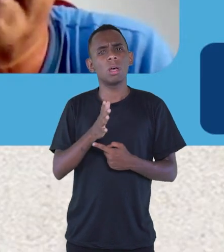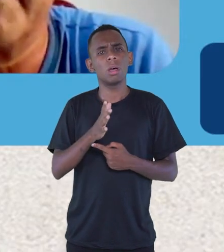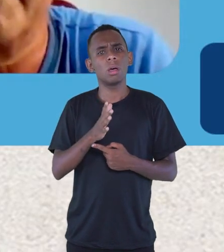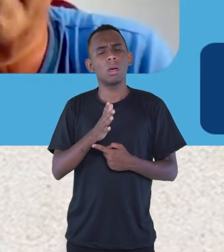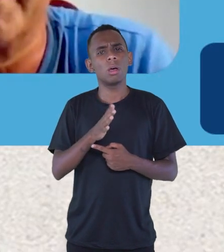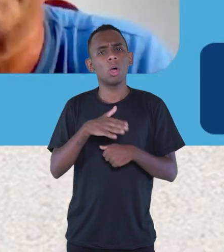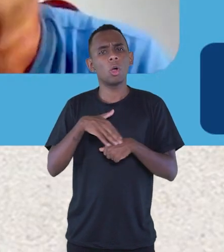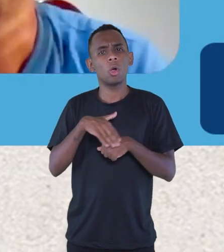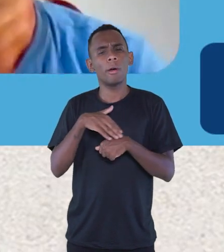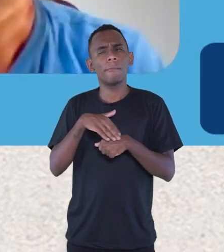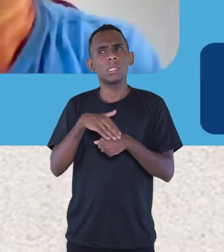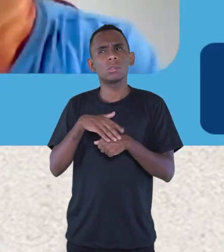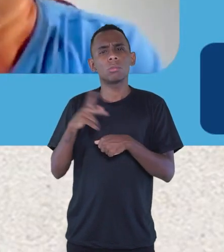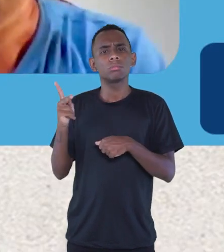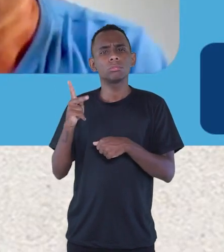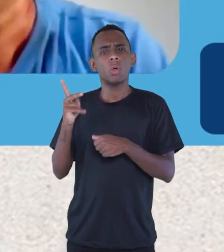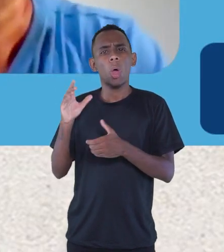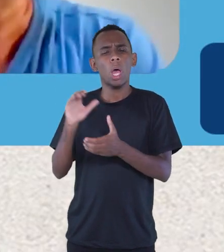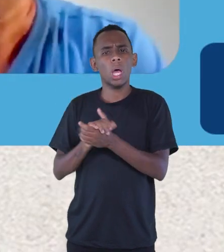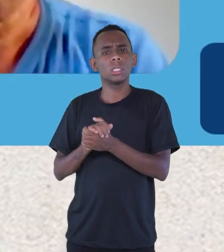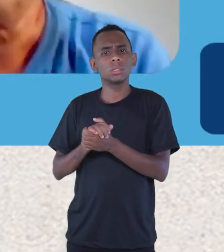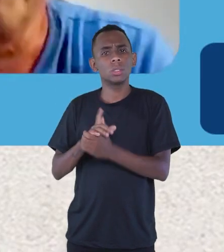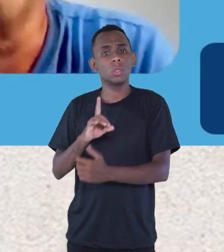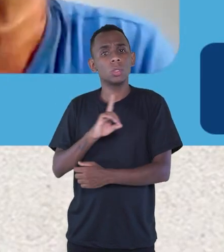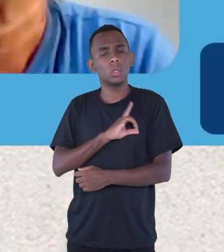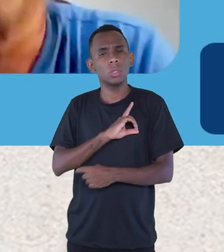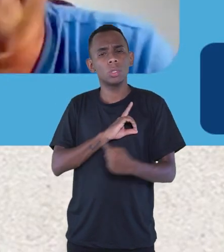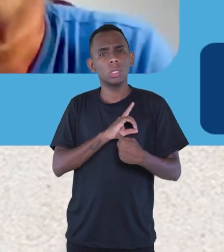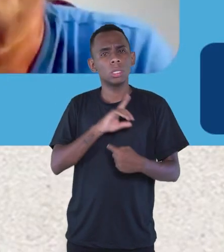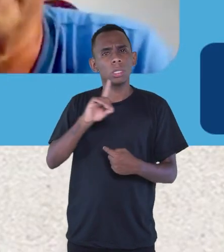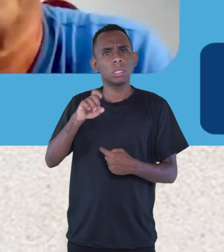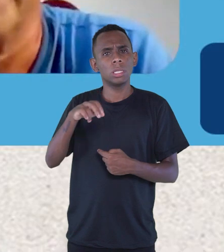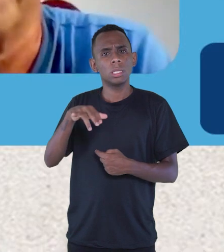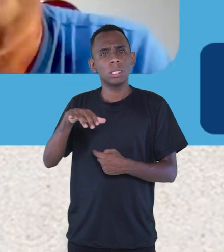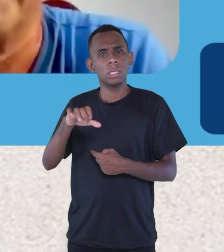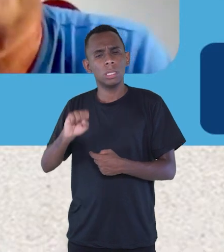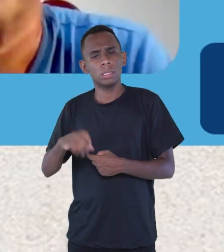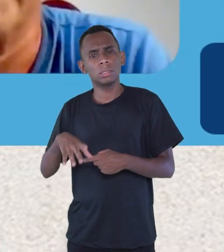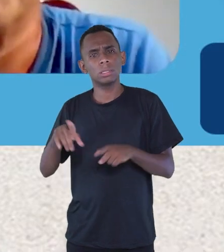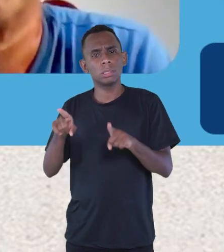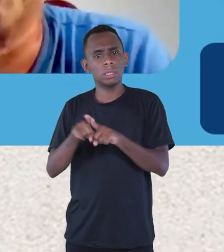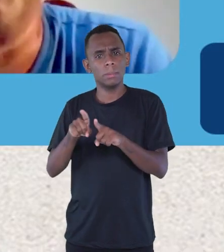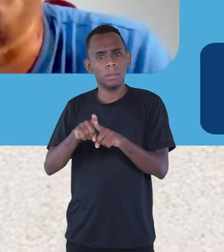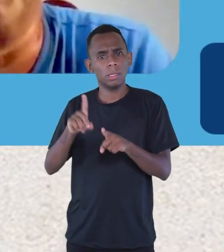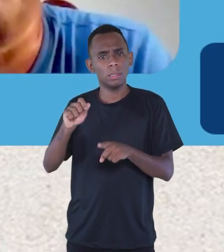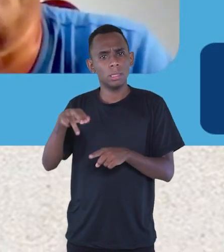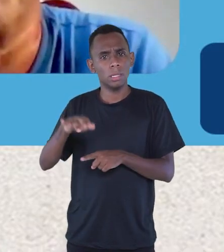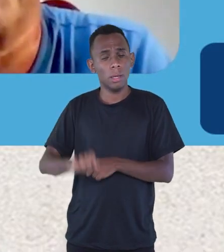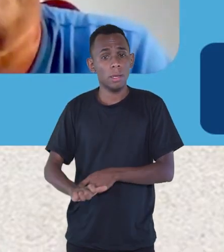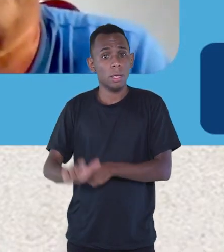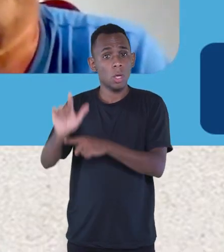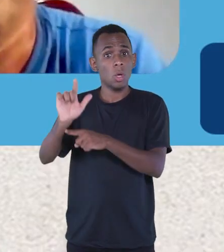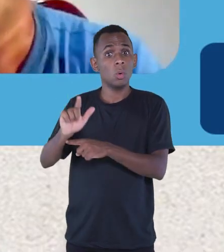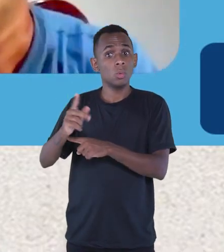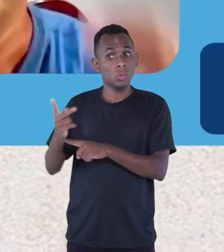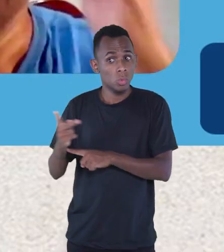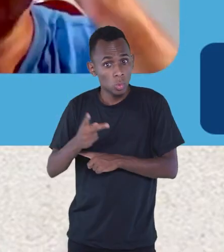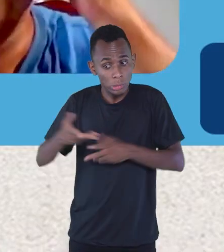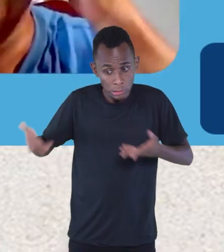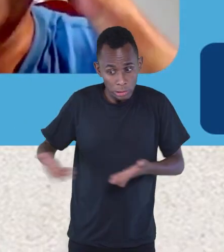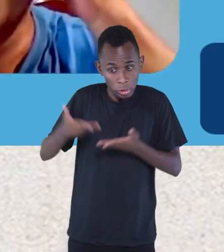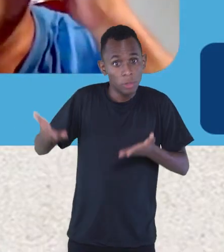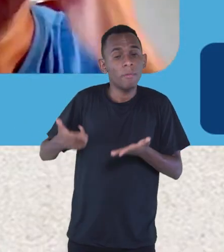Divinópolis, que é a Denise Arantes e o Daniel Bicalho, que são grandes incentivadores da